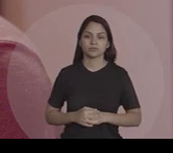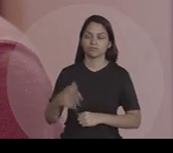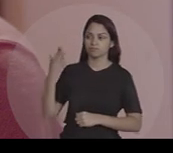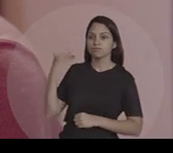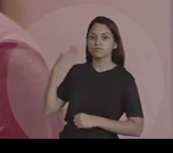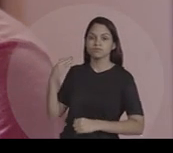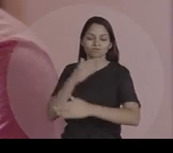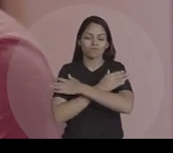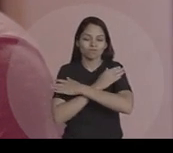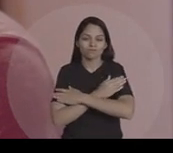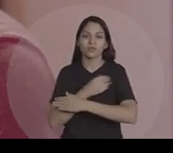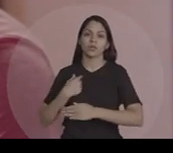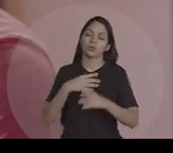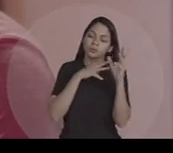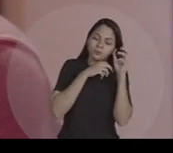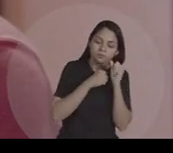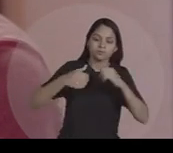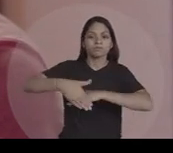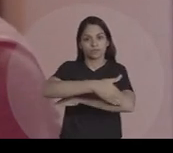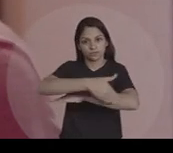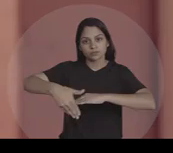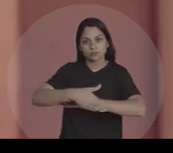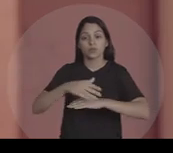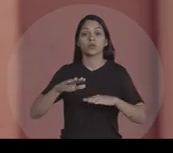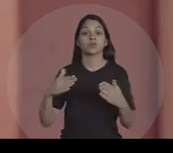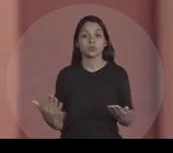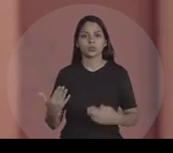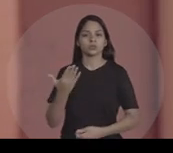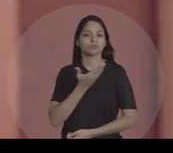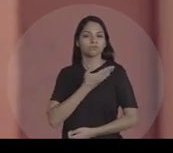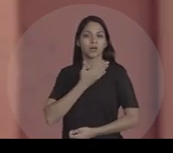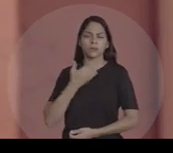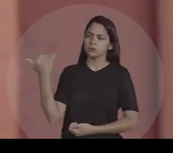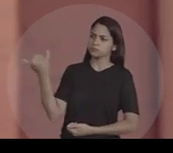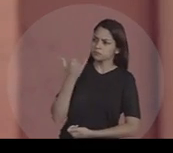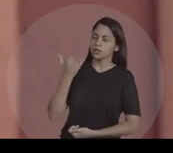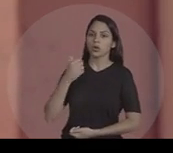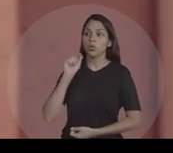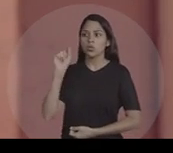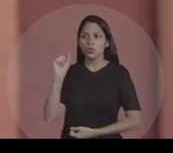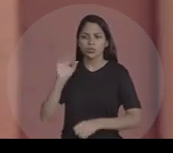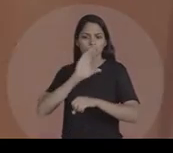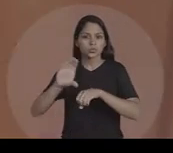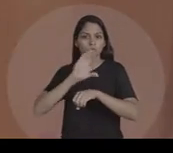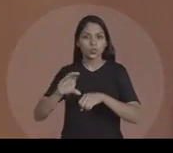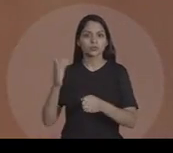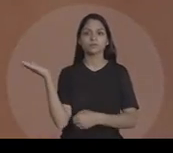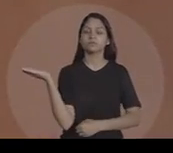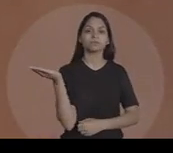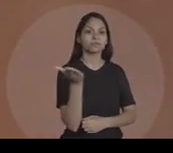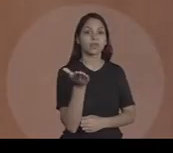Eu cheguei a dormir na rua há algum tempo Um amigo meu me indicou um curso de garçom